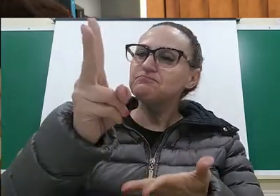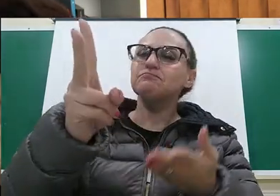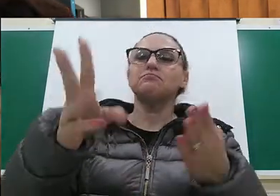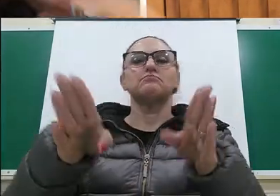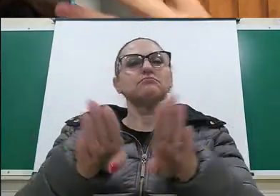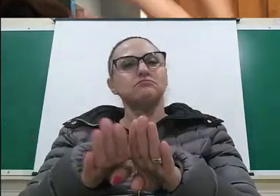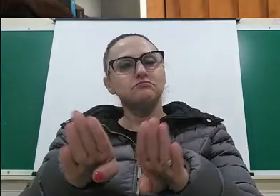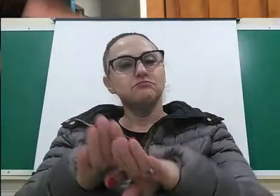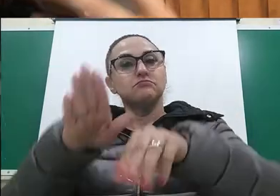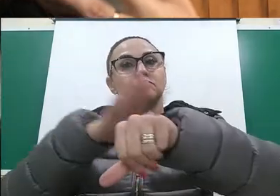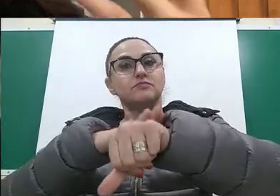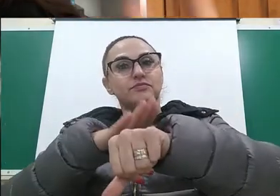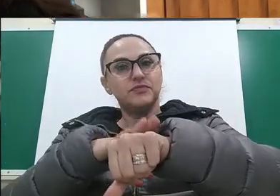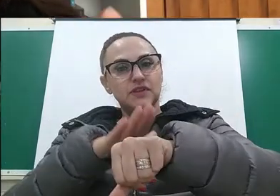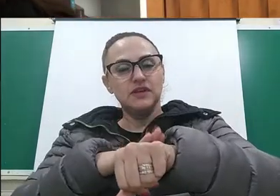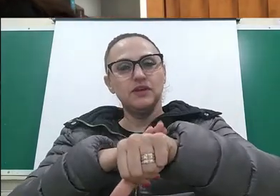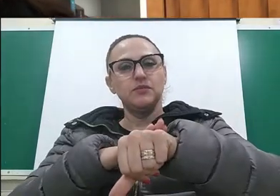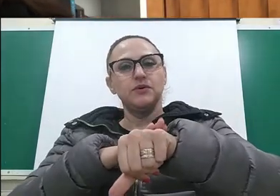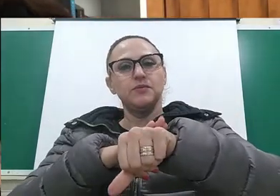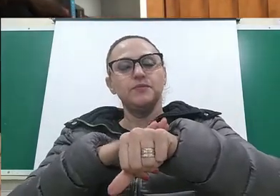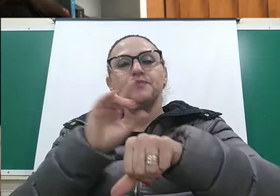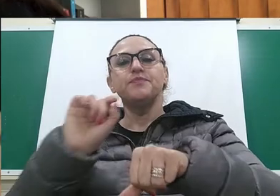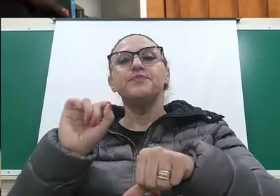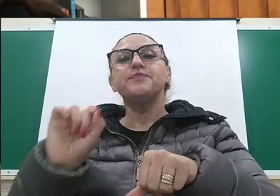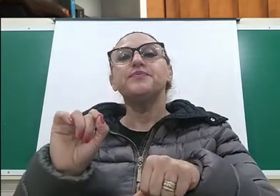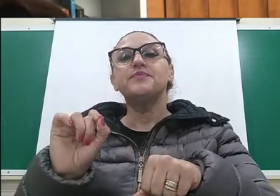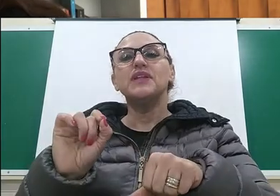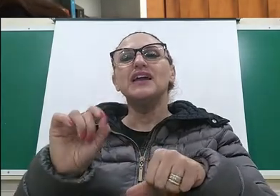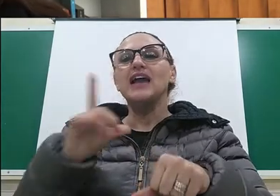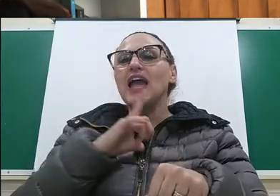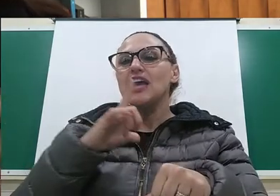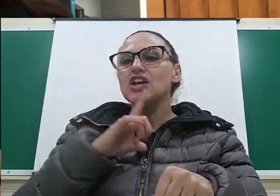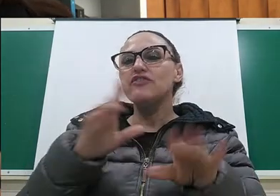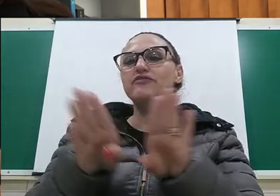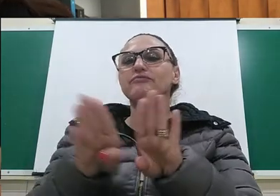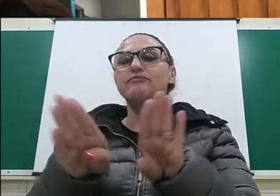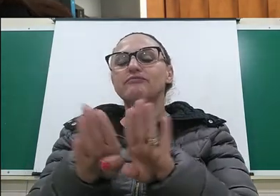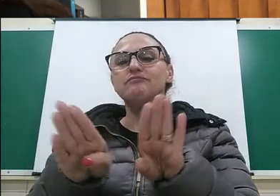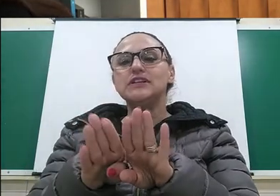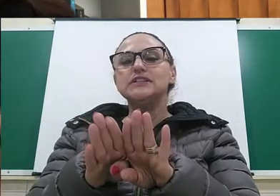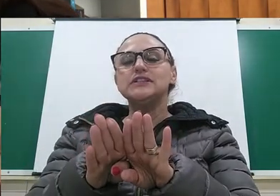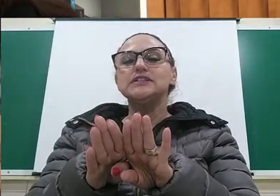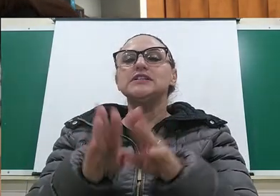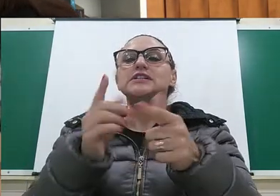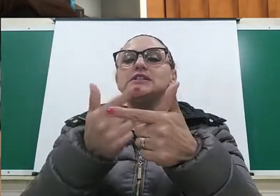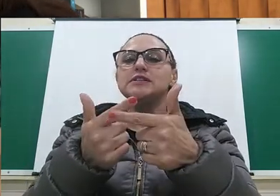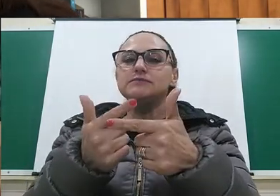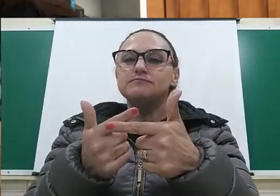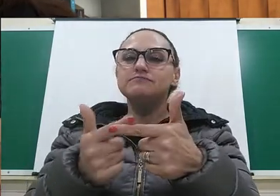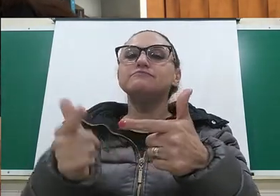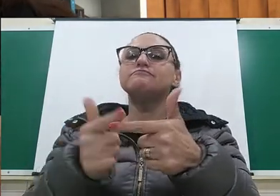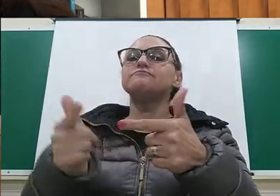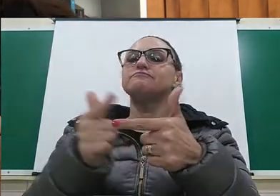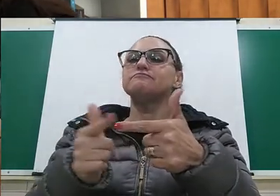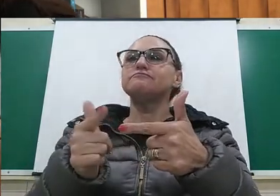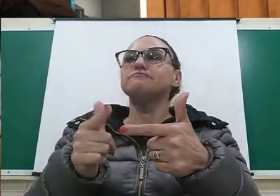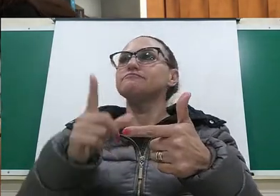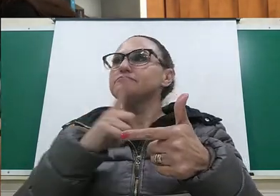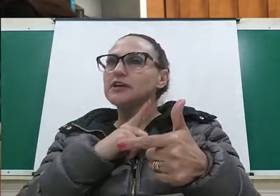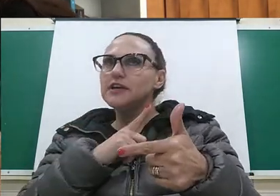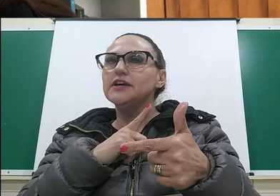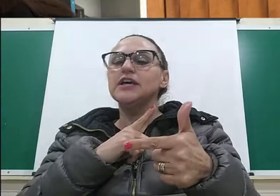tempo e embora houvessem, né, e houveram muitas medidas para que se universalizasse